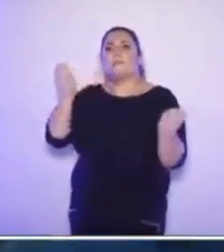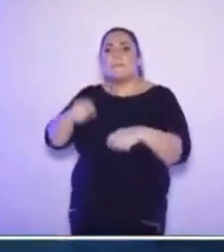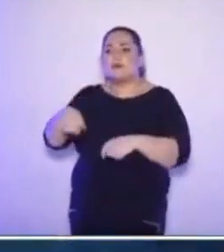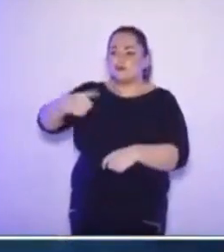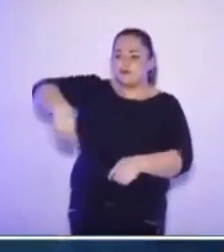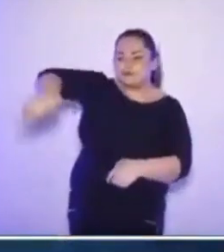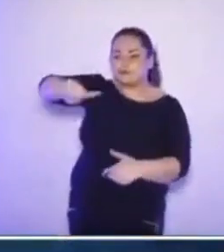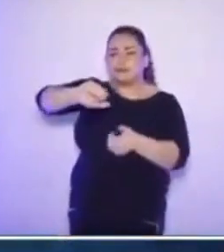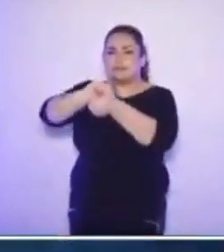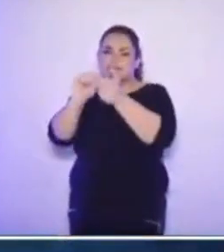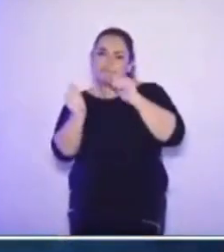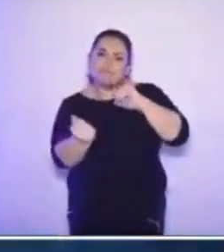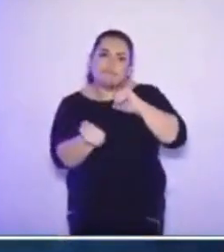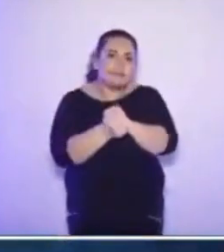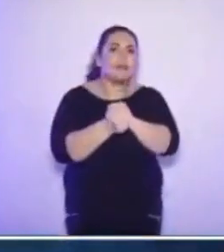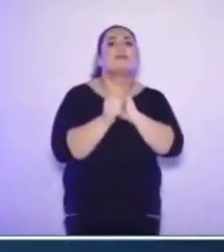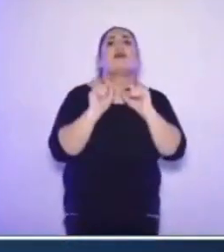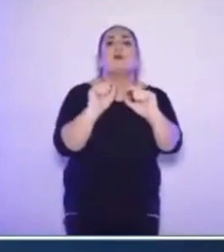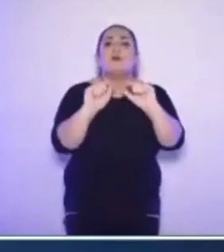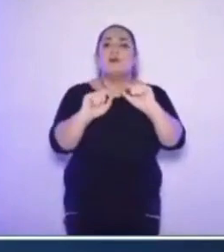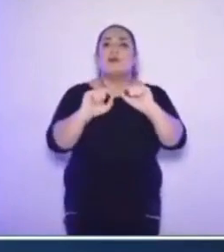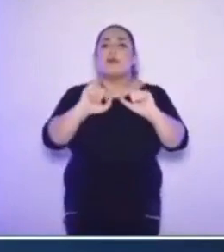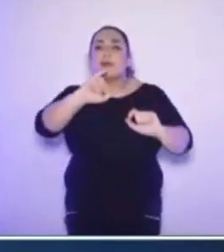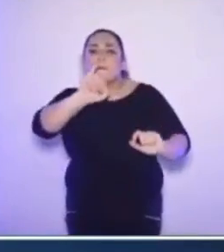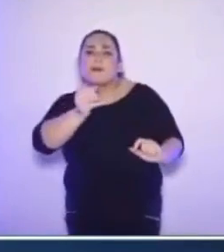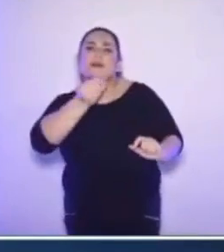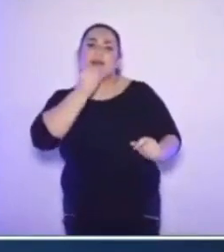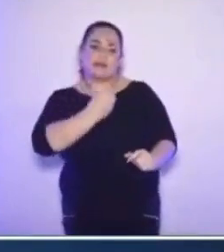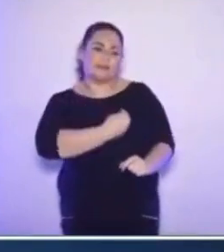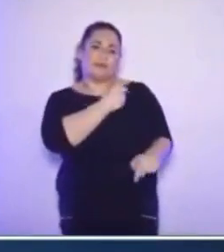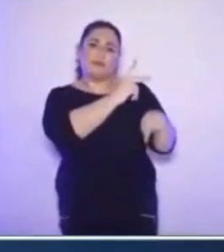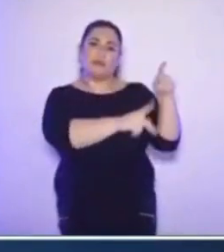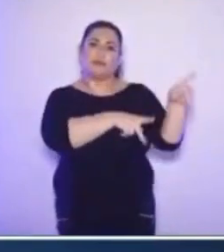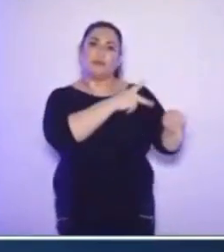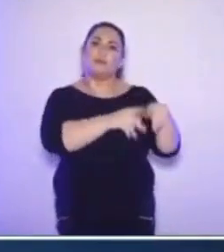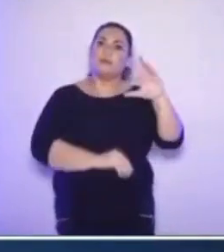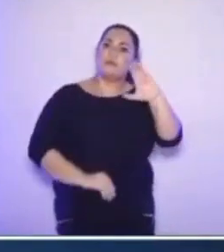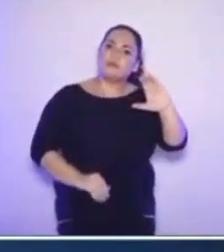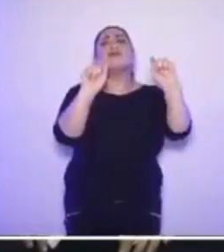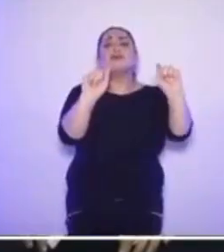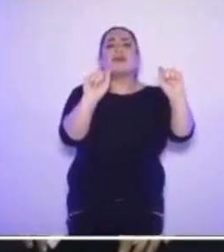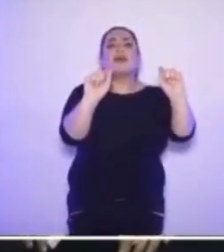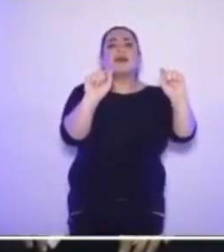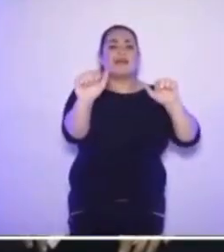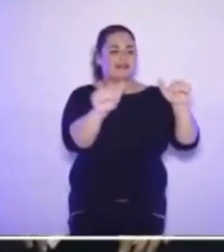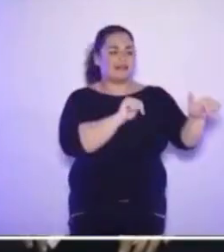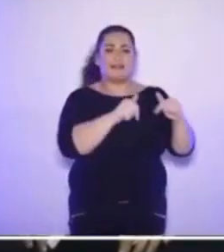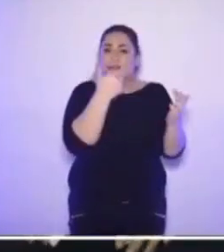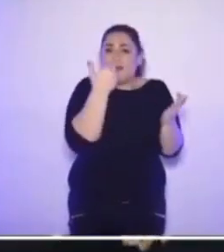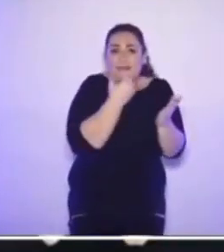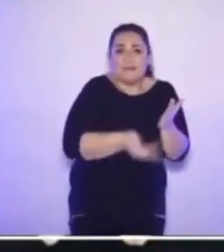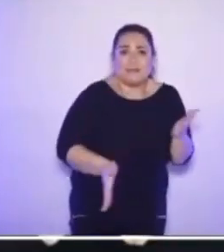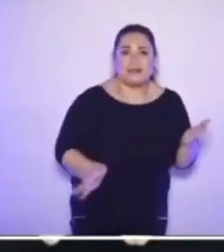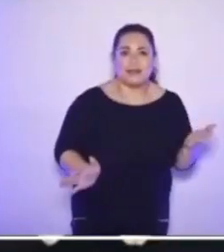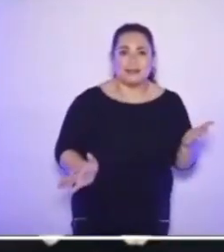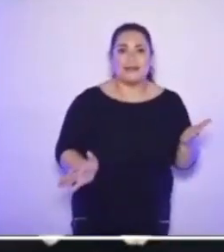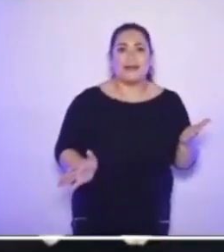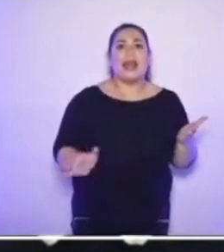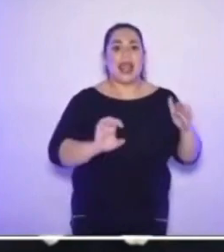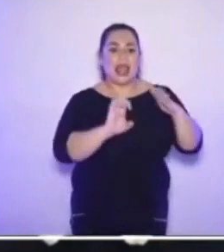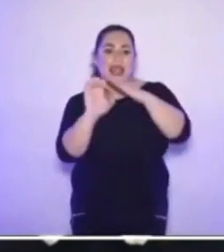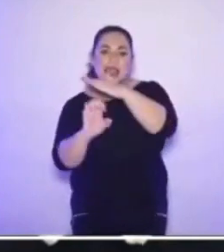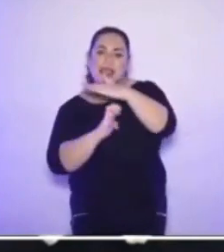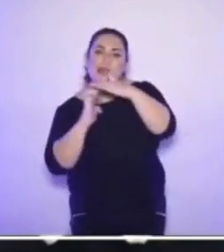Hoje, esta convenção é do povo de Campina. Esses dois meninos, já tenho